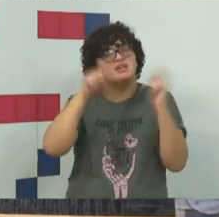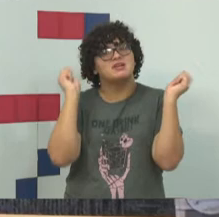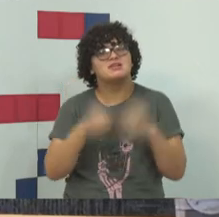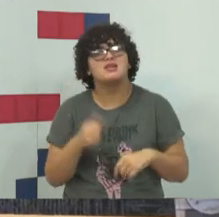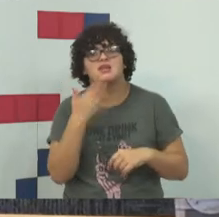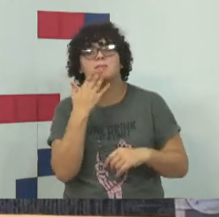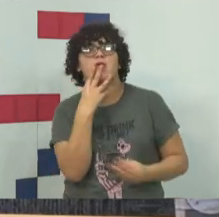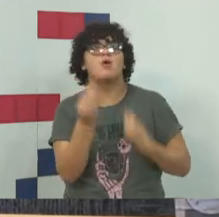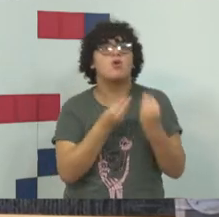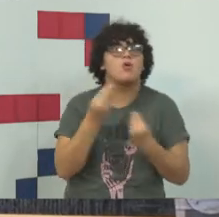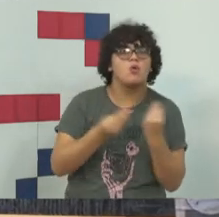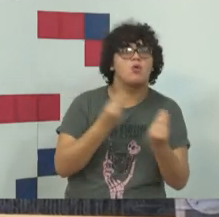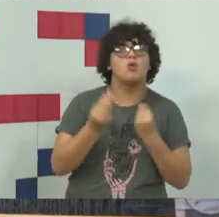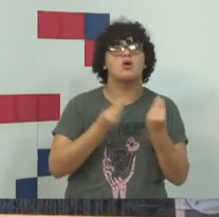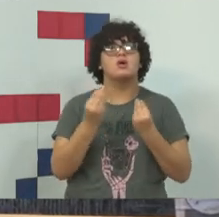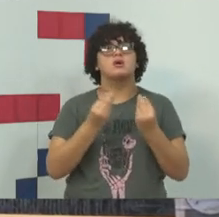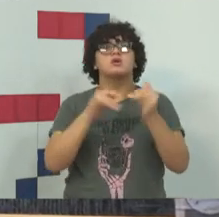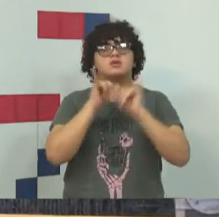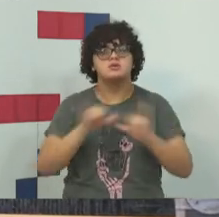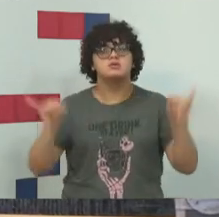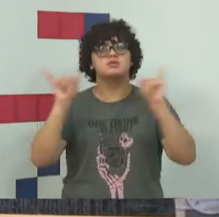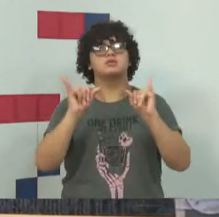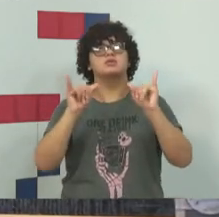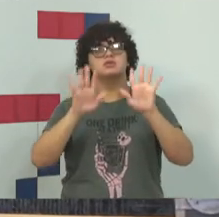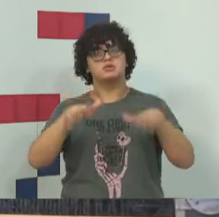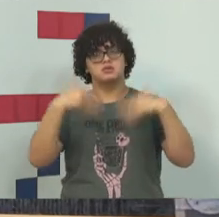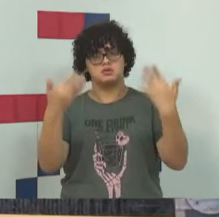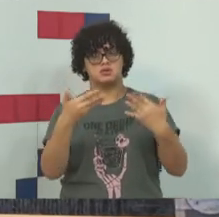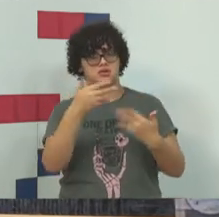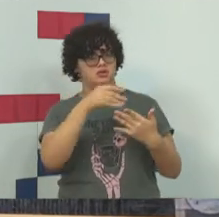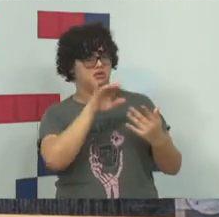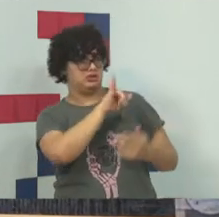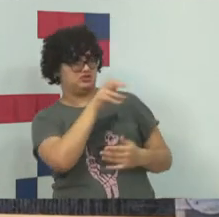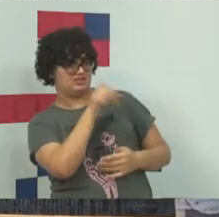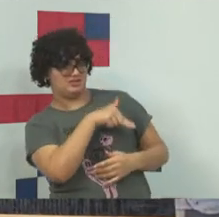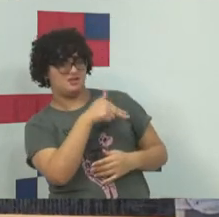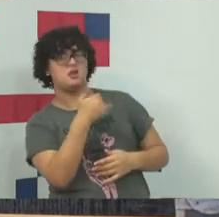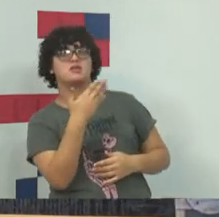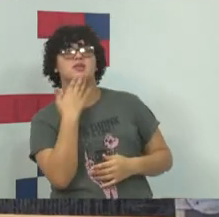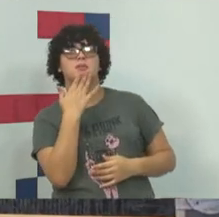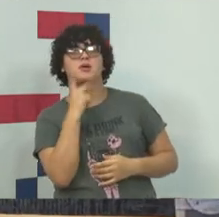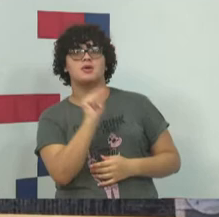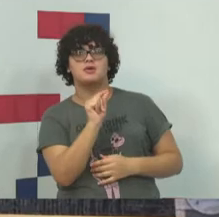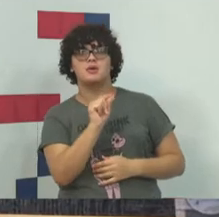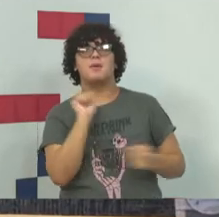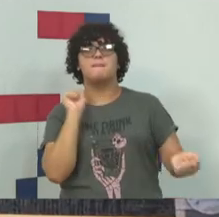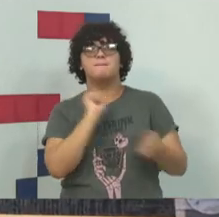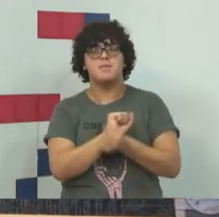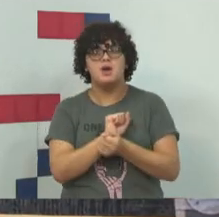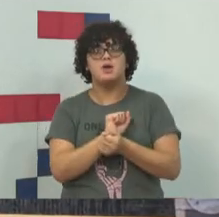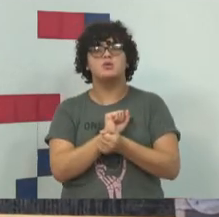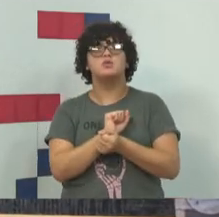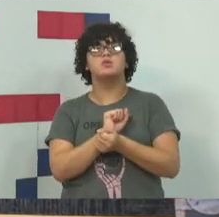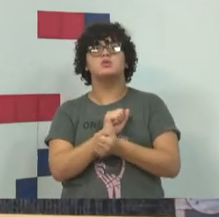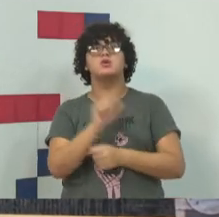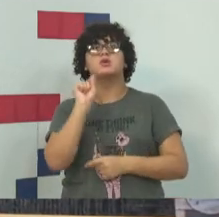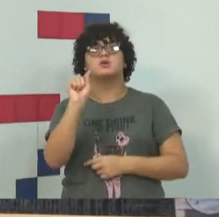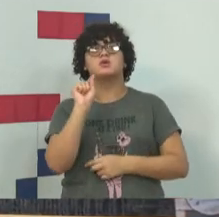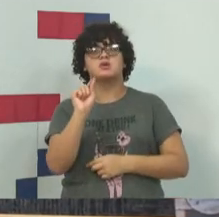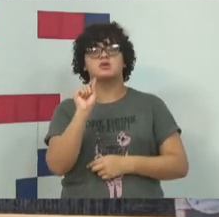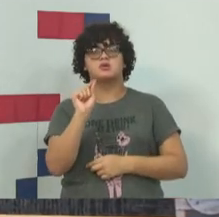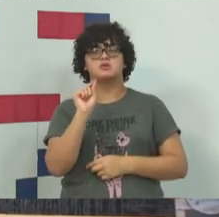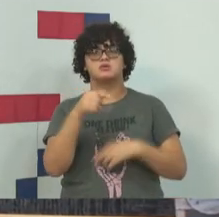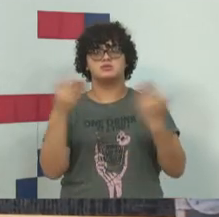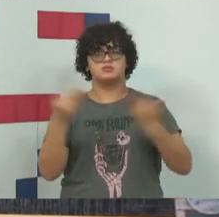tem condições de sustentar. E daí, eu quero encerrar, eu paro por aqui, é que o nosso